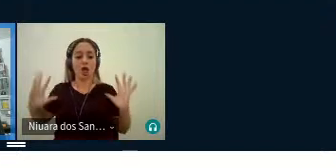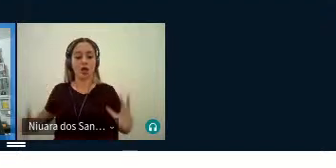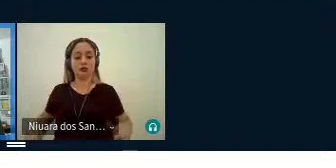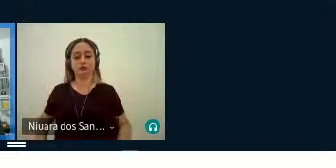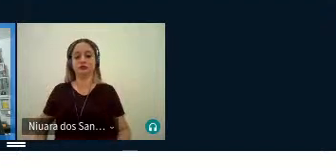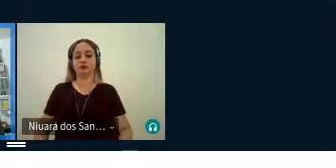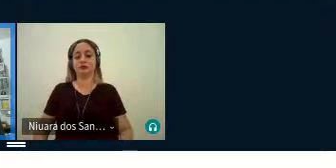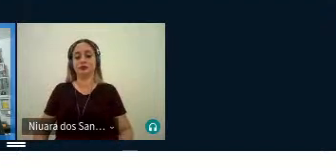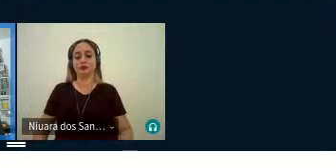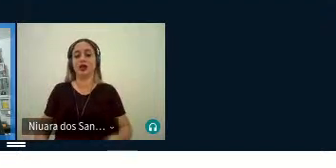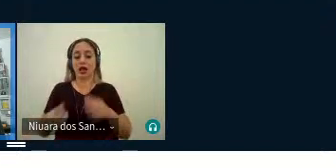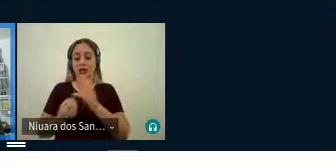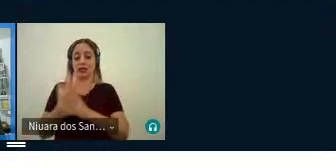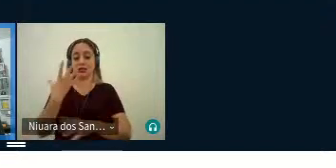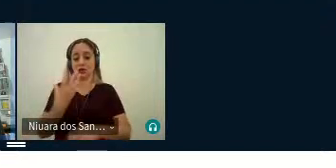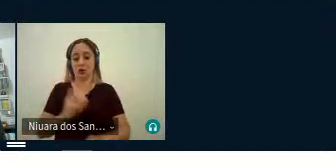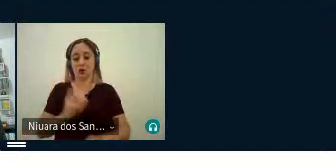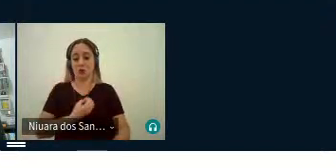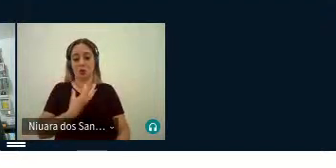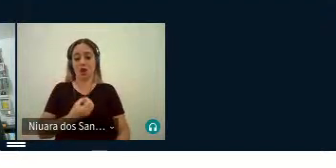a criação poética